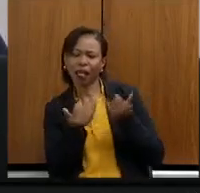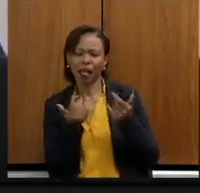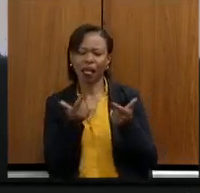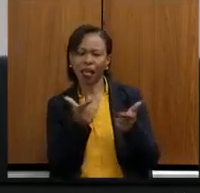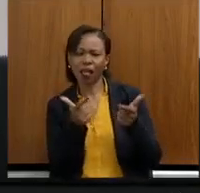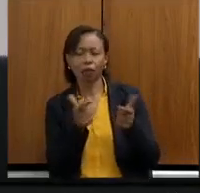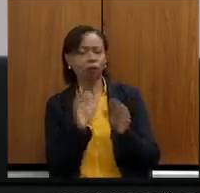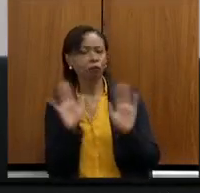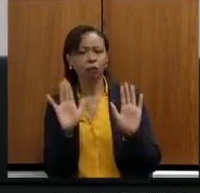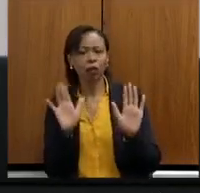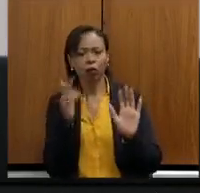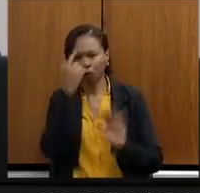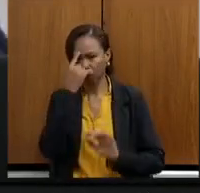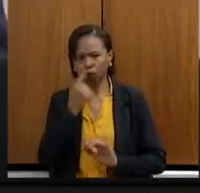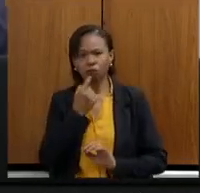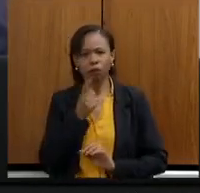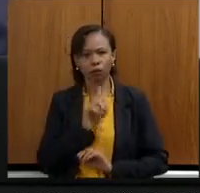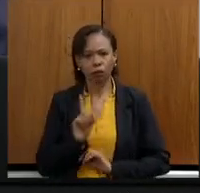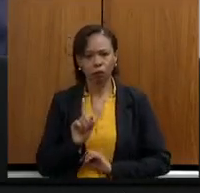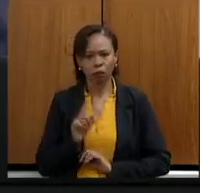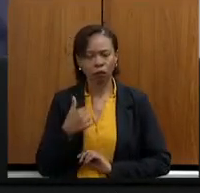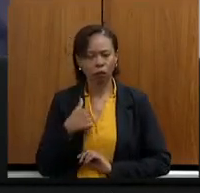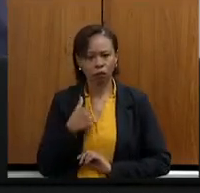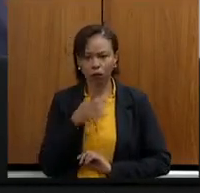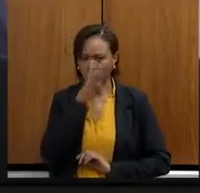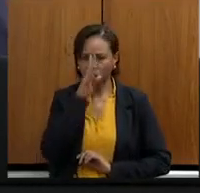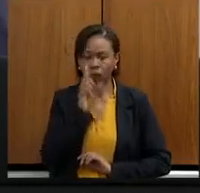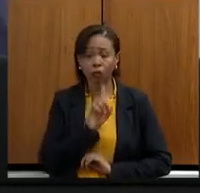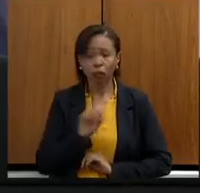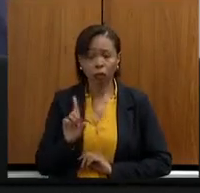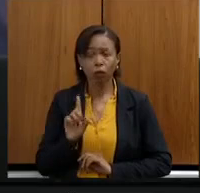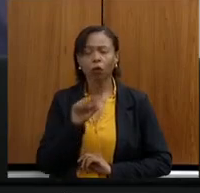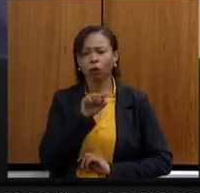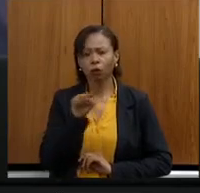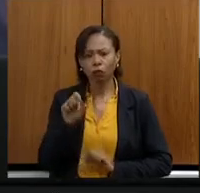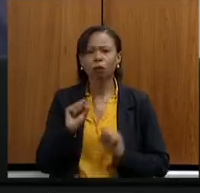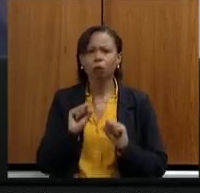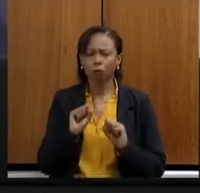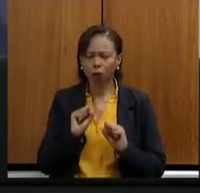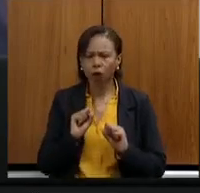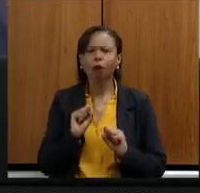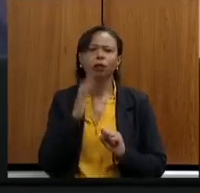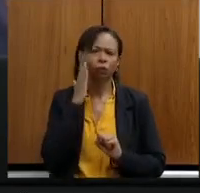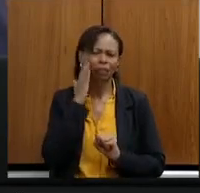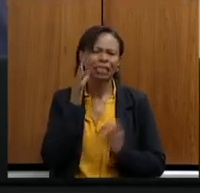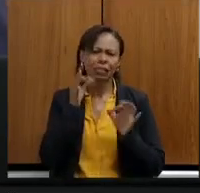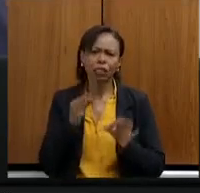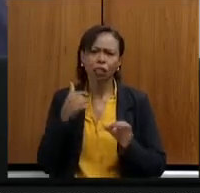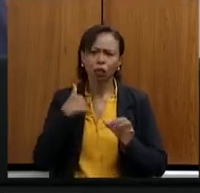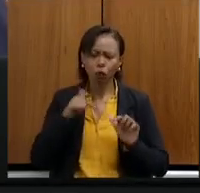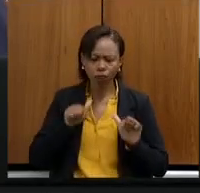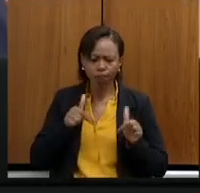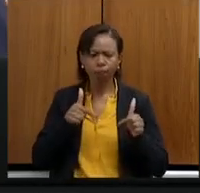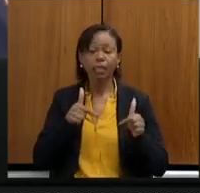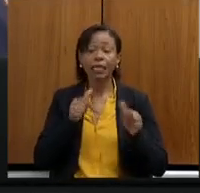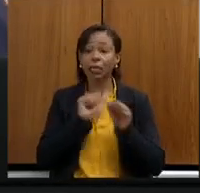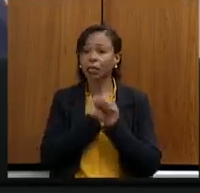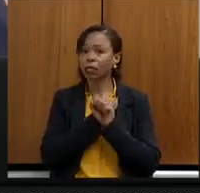e não é o meu perfil, isso eu não vou fazer. Vocês podem esperar comigo o empenho e a clareza